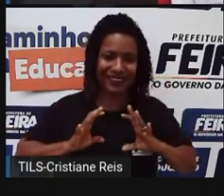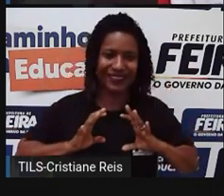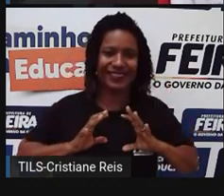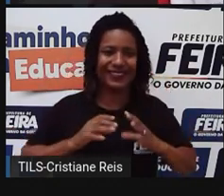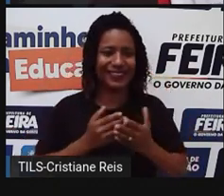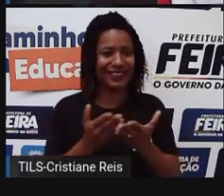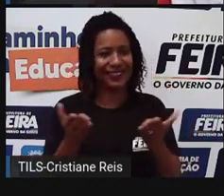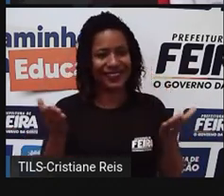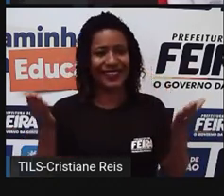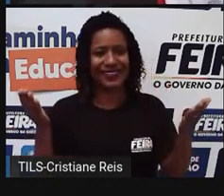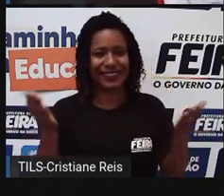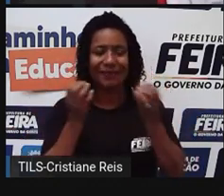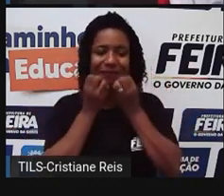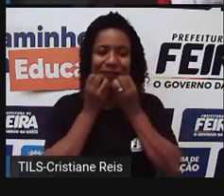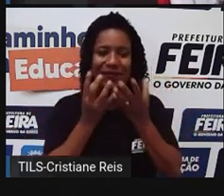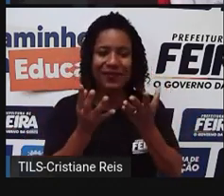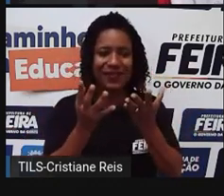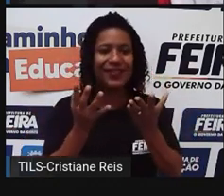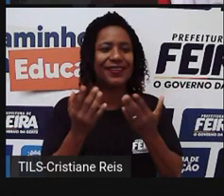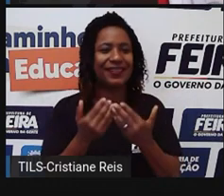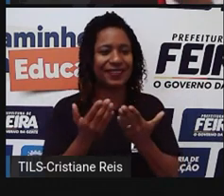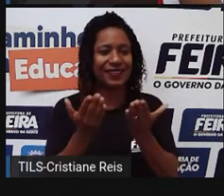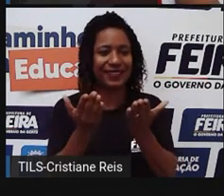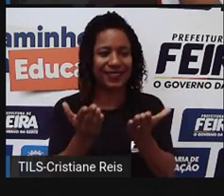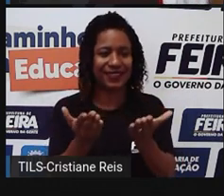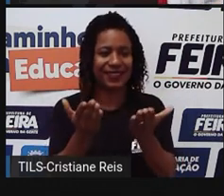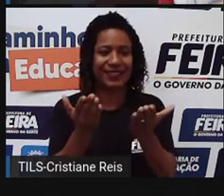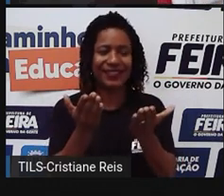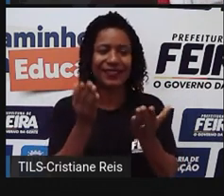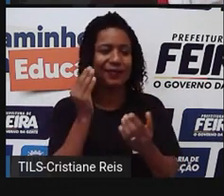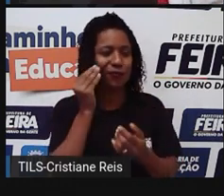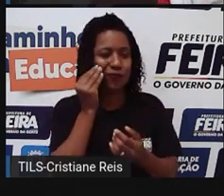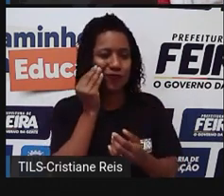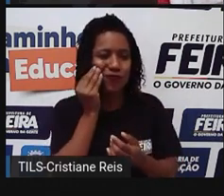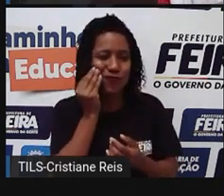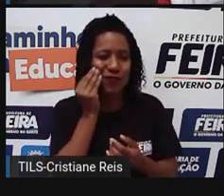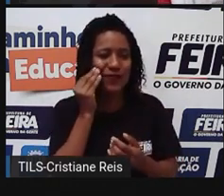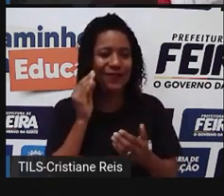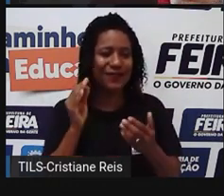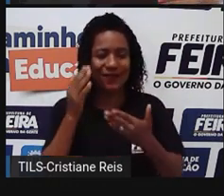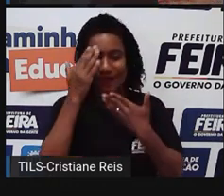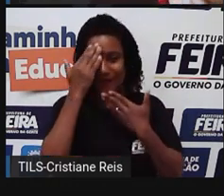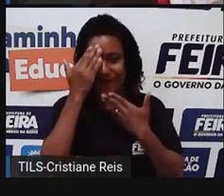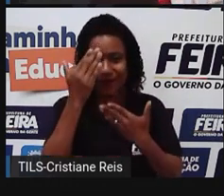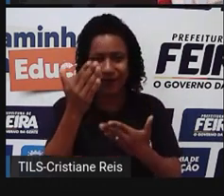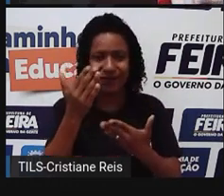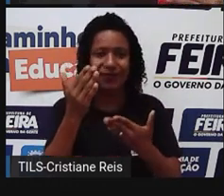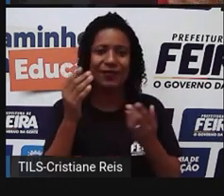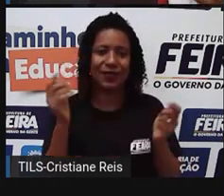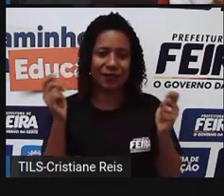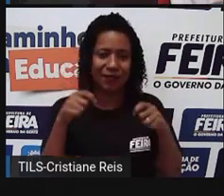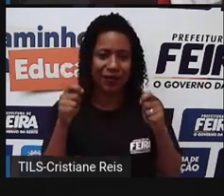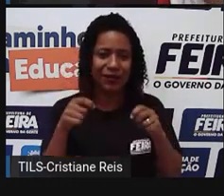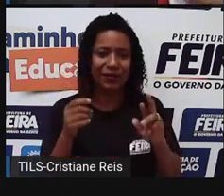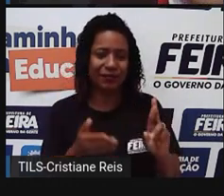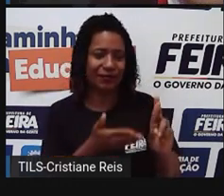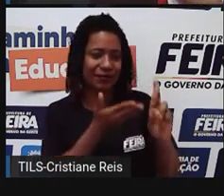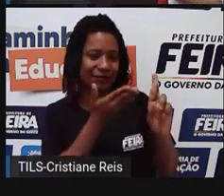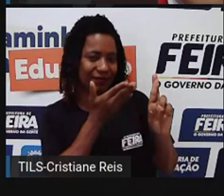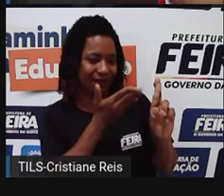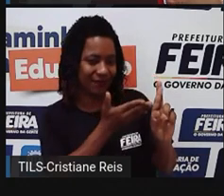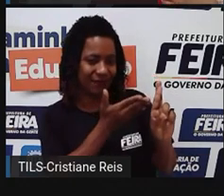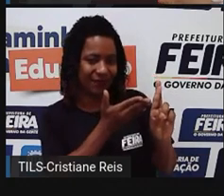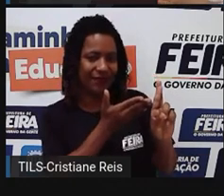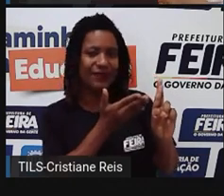aqui até agora, mas, de qualquer forma, eu agradeço muito. Se você quiser, né, ter umas leituras melhores,